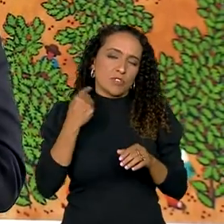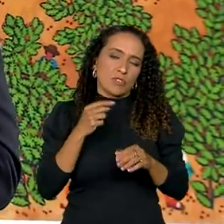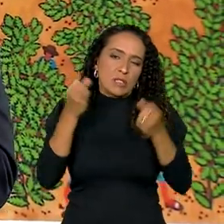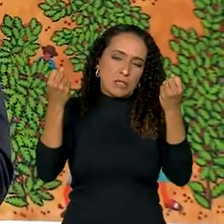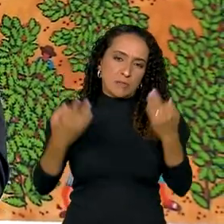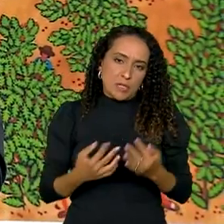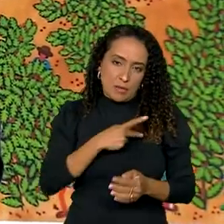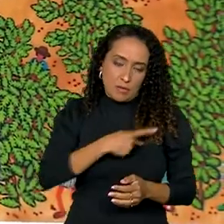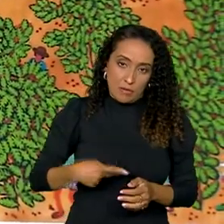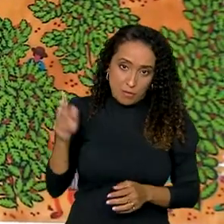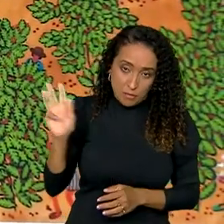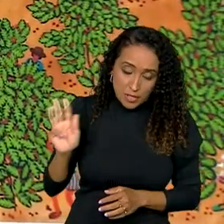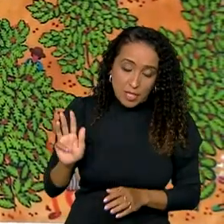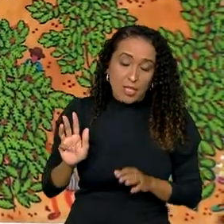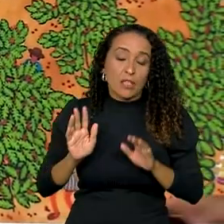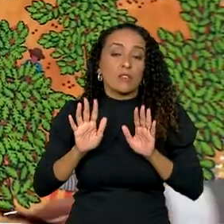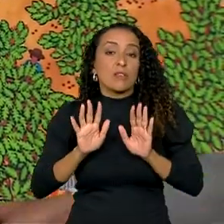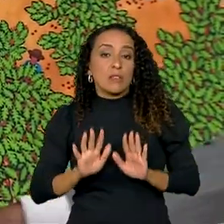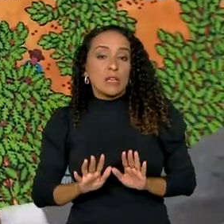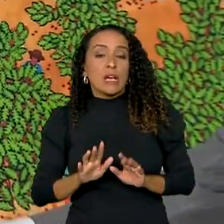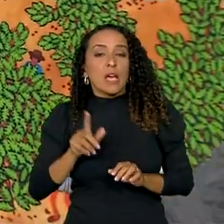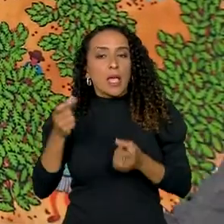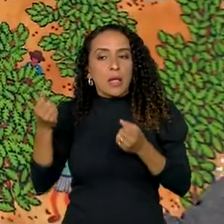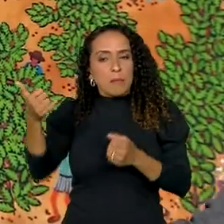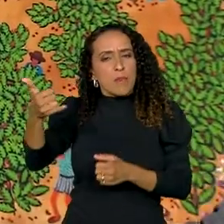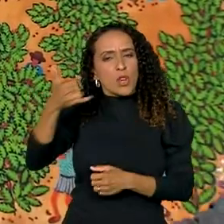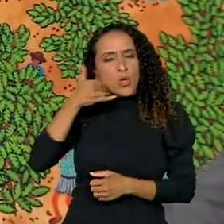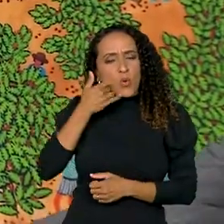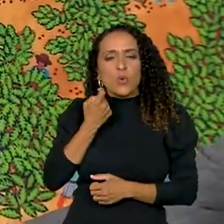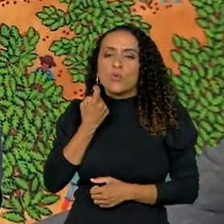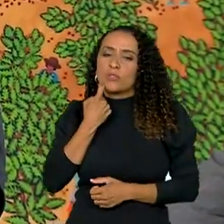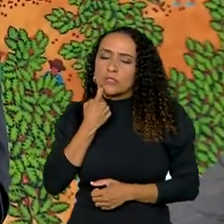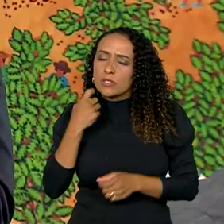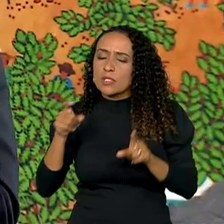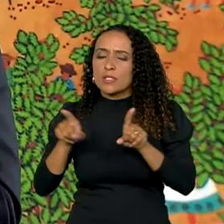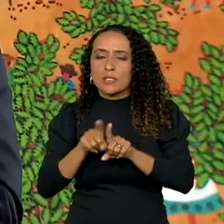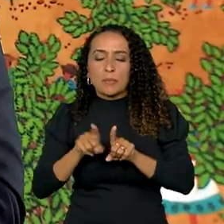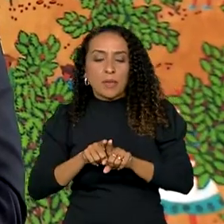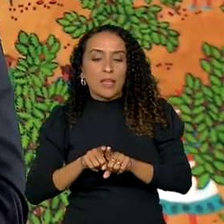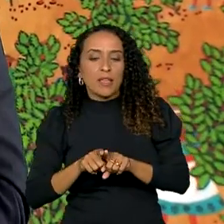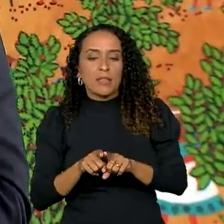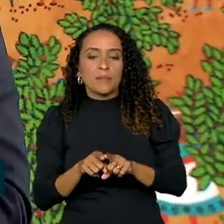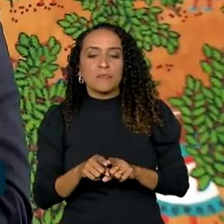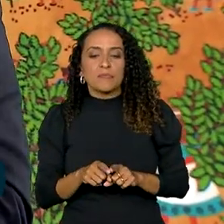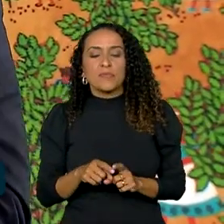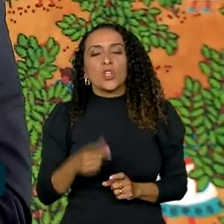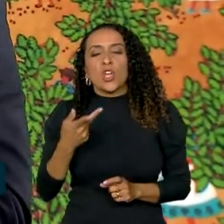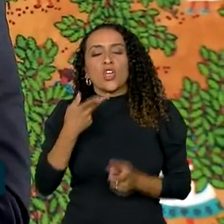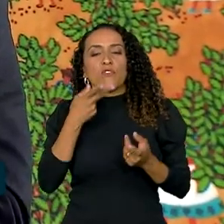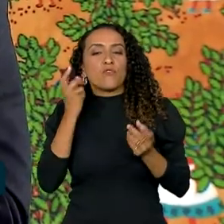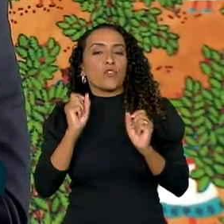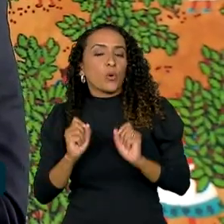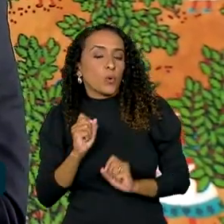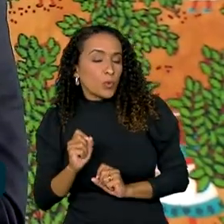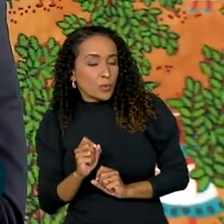falar com o presidente. Ele me ligou na sexta-feira também, me falando